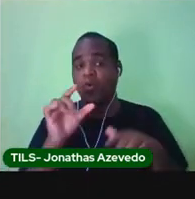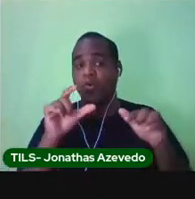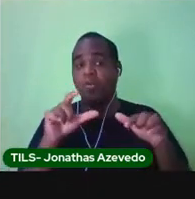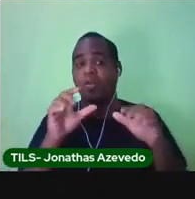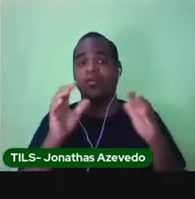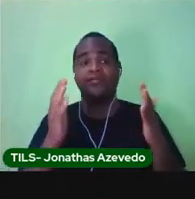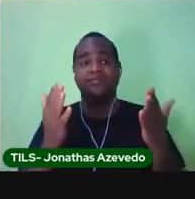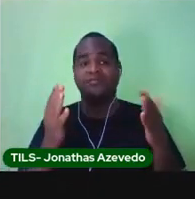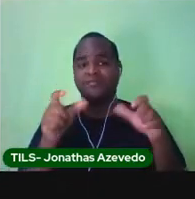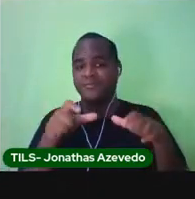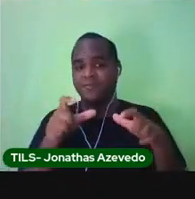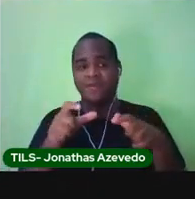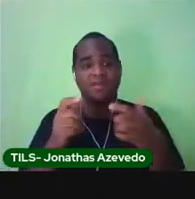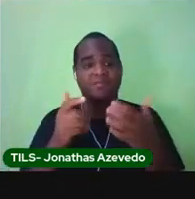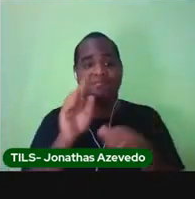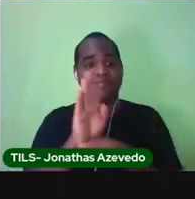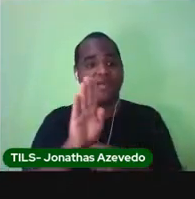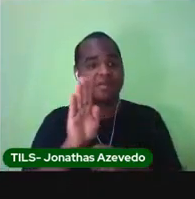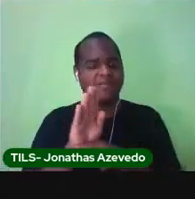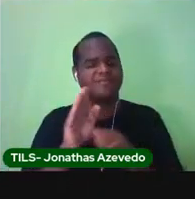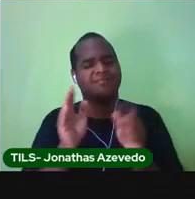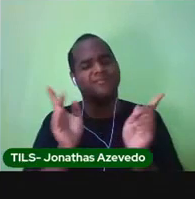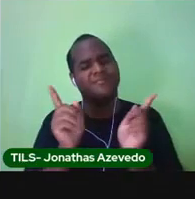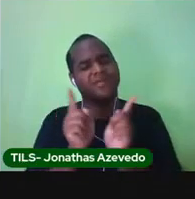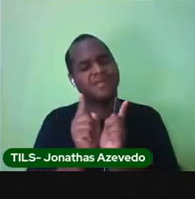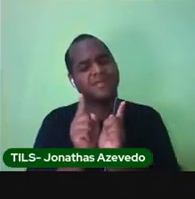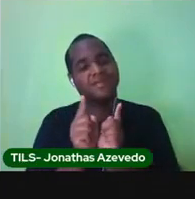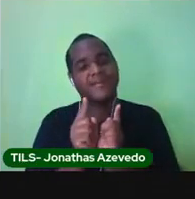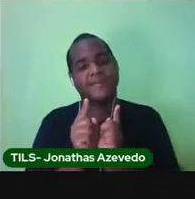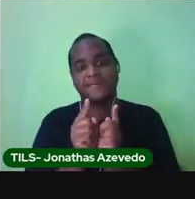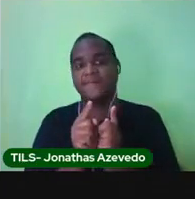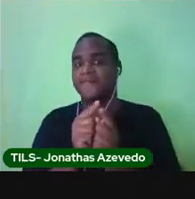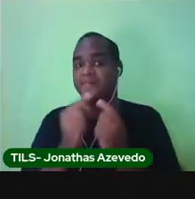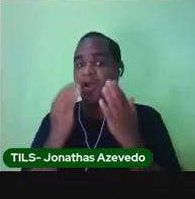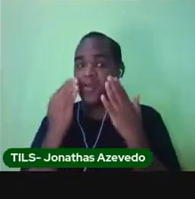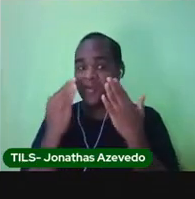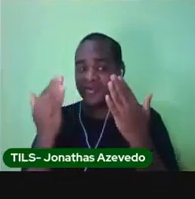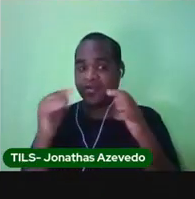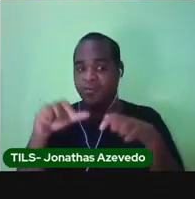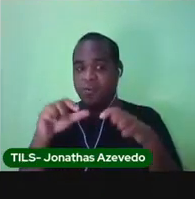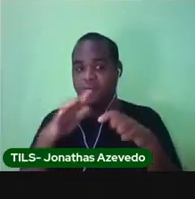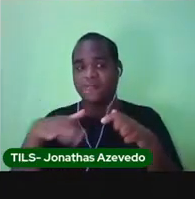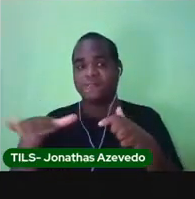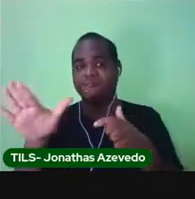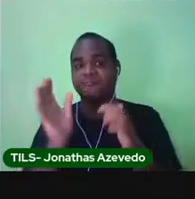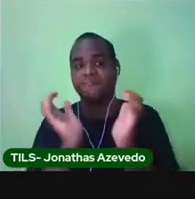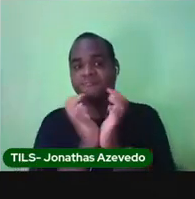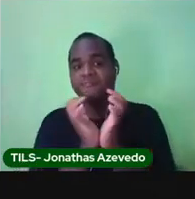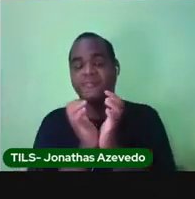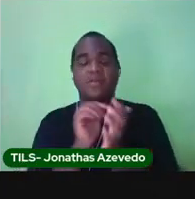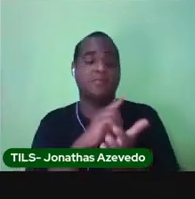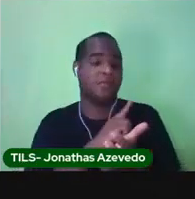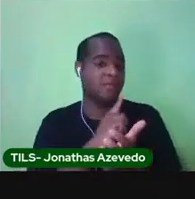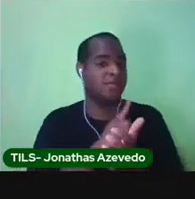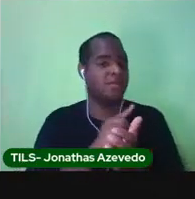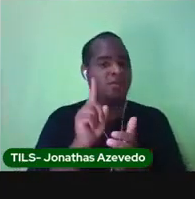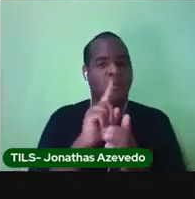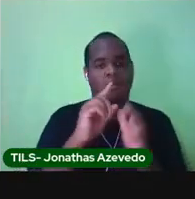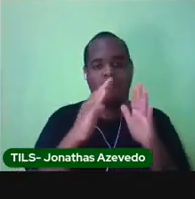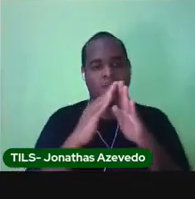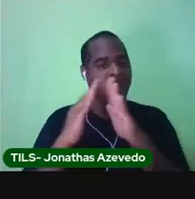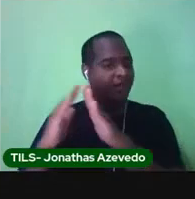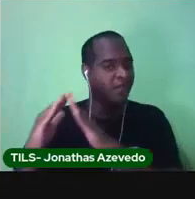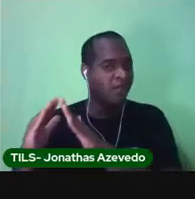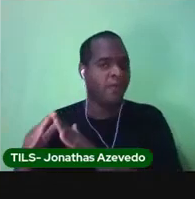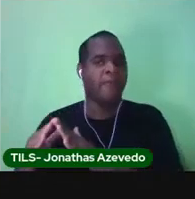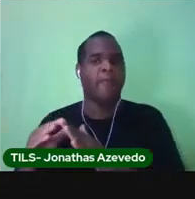o seu bairro. Pode ser pequeno, mas tem que mostrar se o seu bairro é industrial, se ele é residencial,